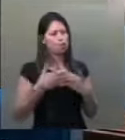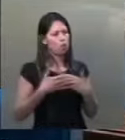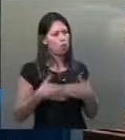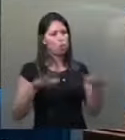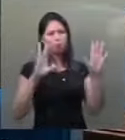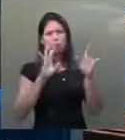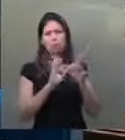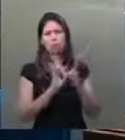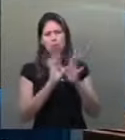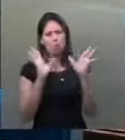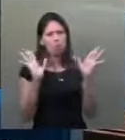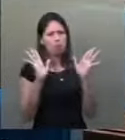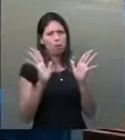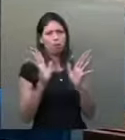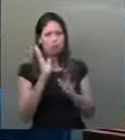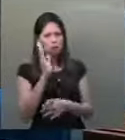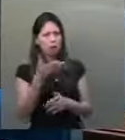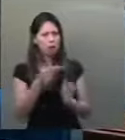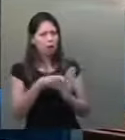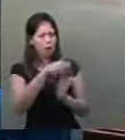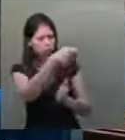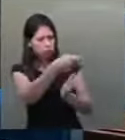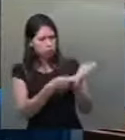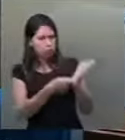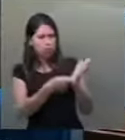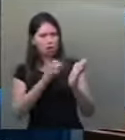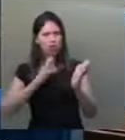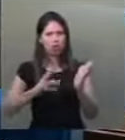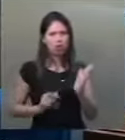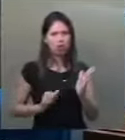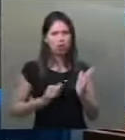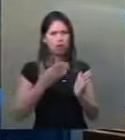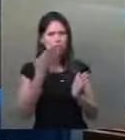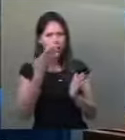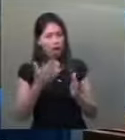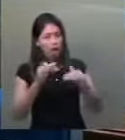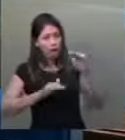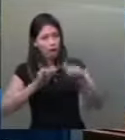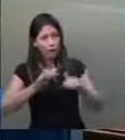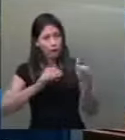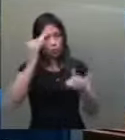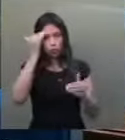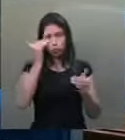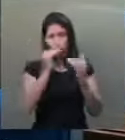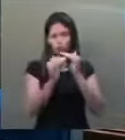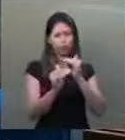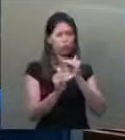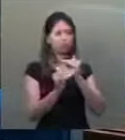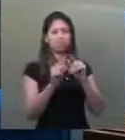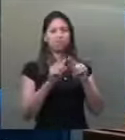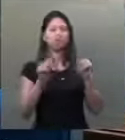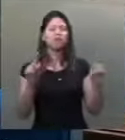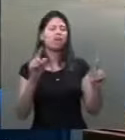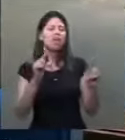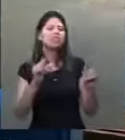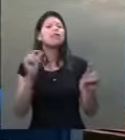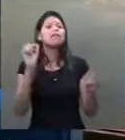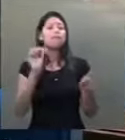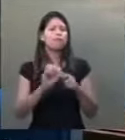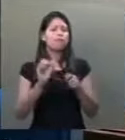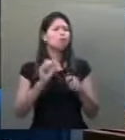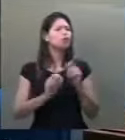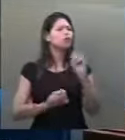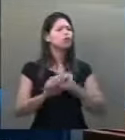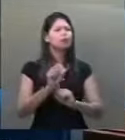tem as suas convicções, por mais que a gente possa até discordar de algumas coisas, mas ele fez exatamente aquilo